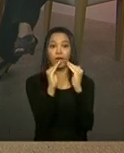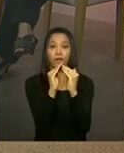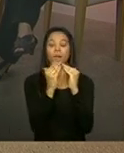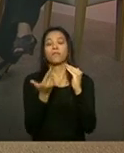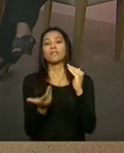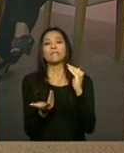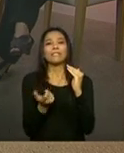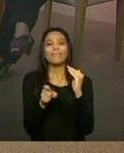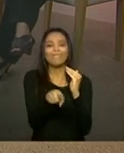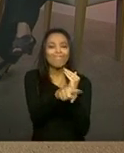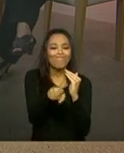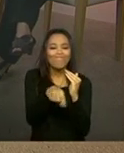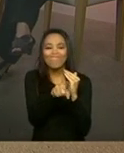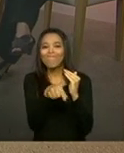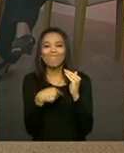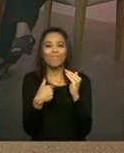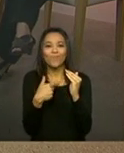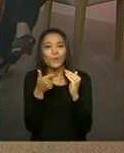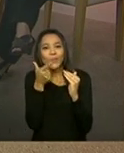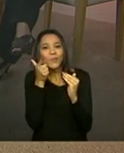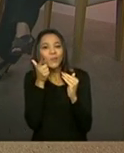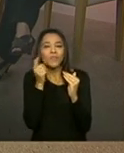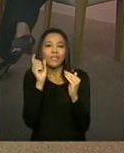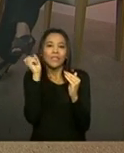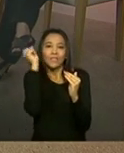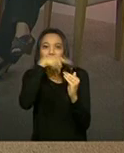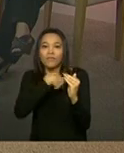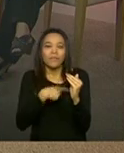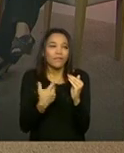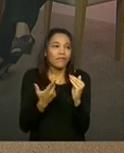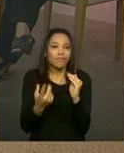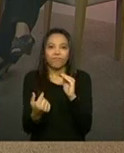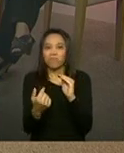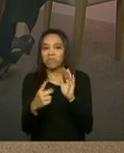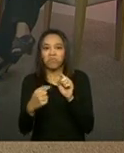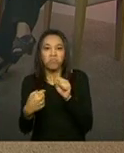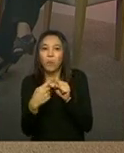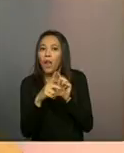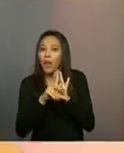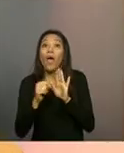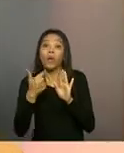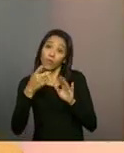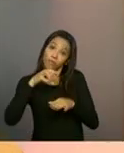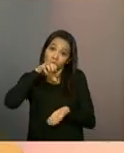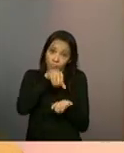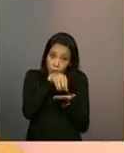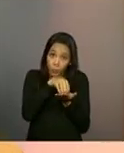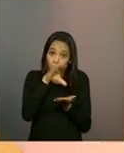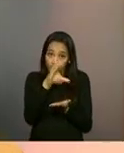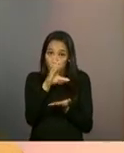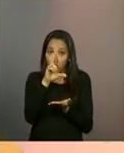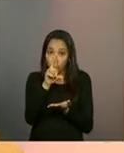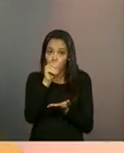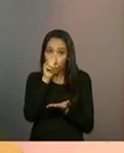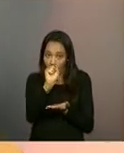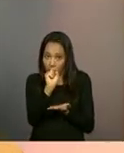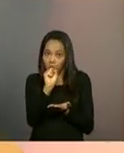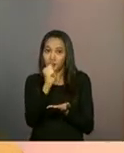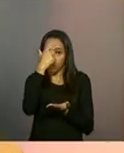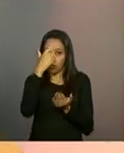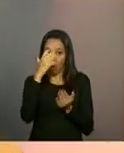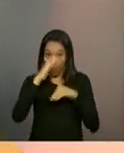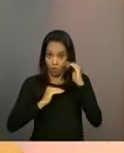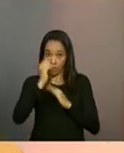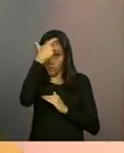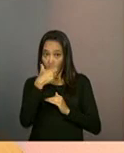reiterado descumprimento de condicionalidades, né? Então, aí o CRAS procuraria essa família no domicílio. Então, a acolhida